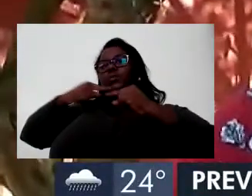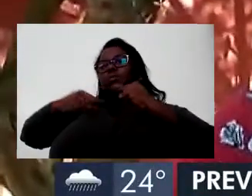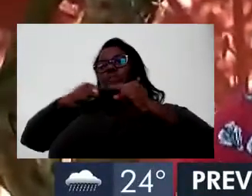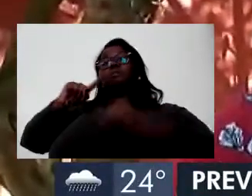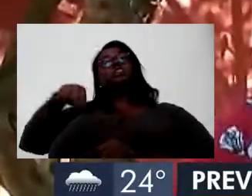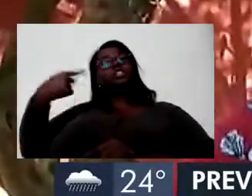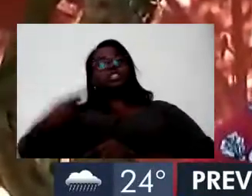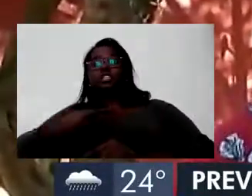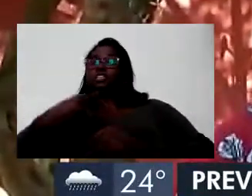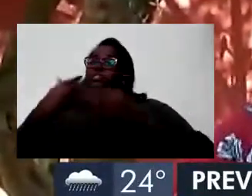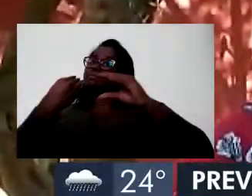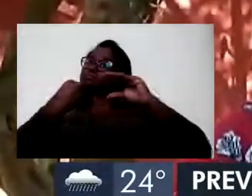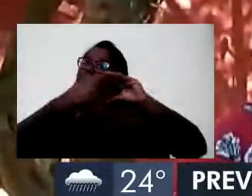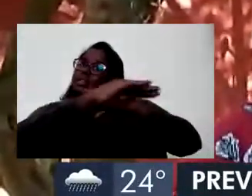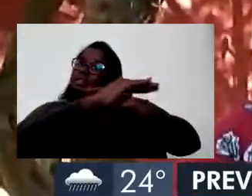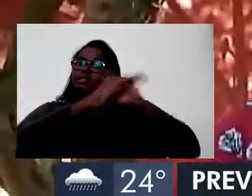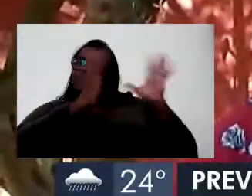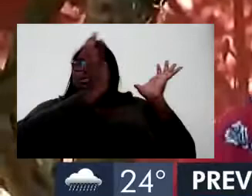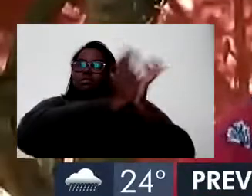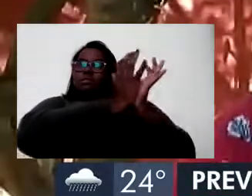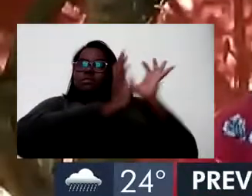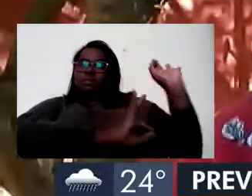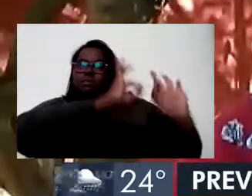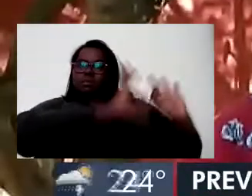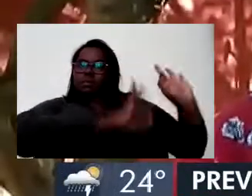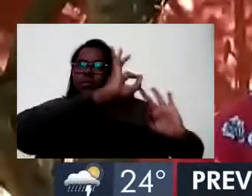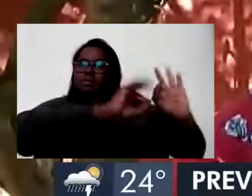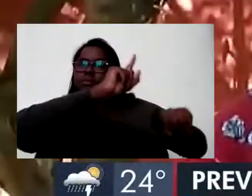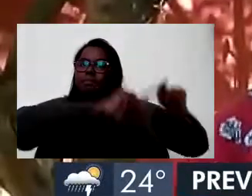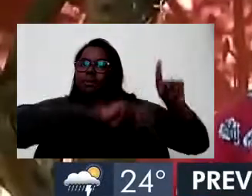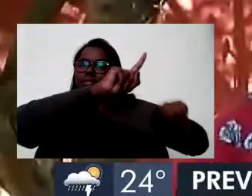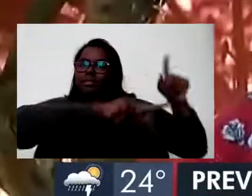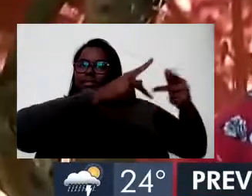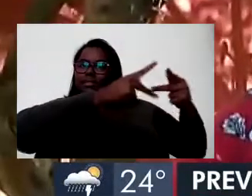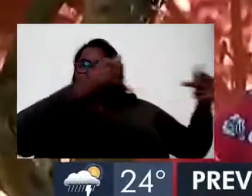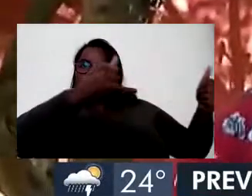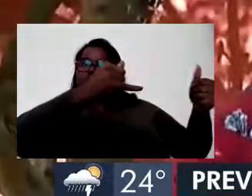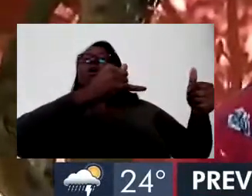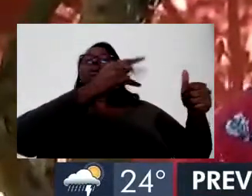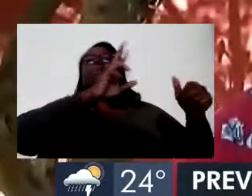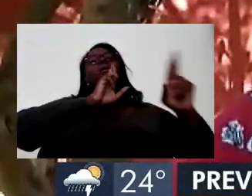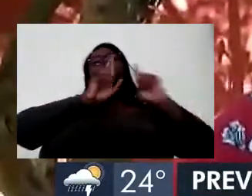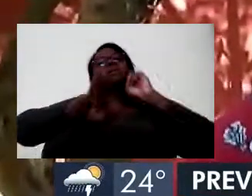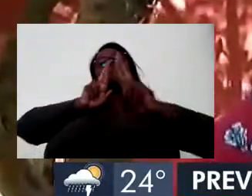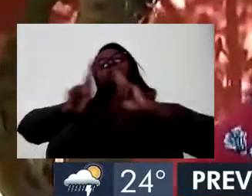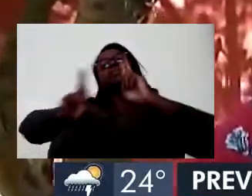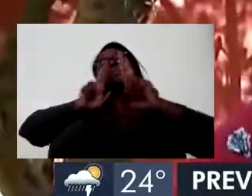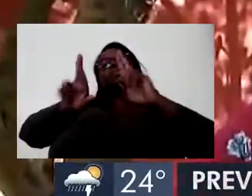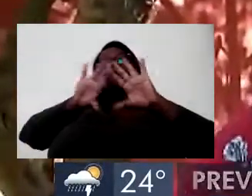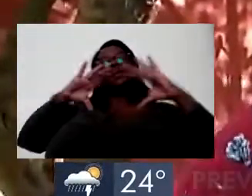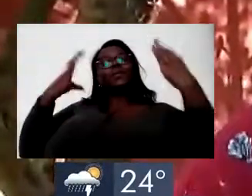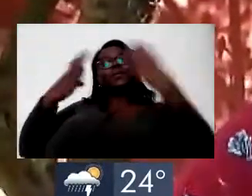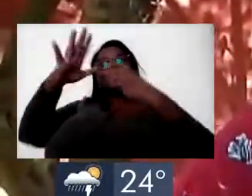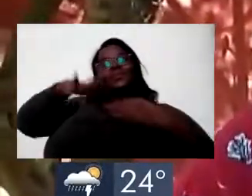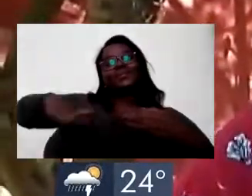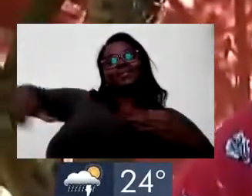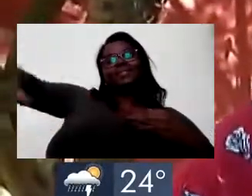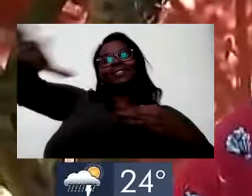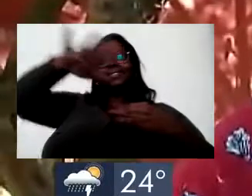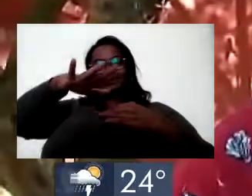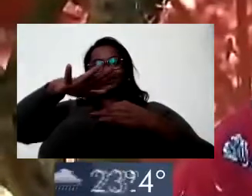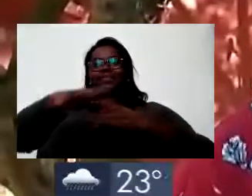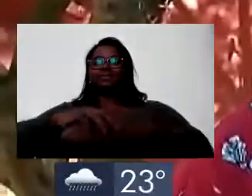encaminha a produção desse material. Na medida do possível, a gente tenta levar informações sobre essas